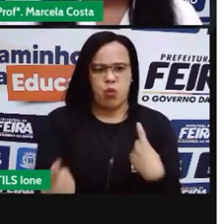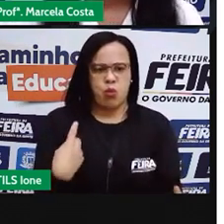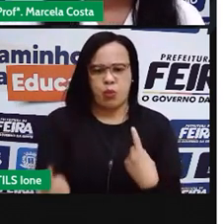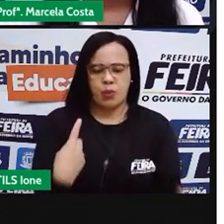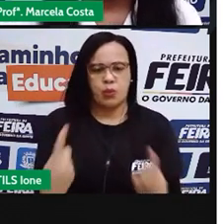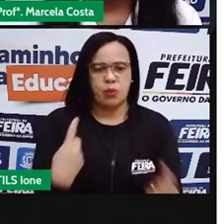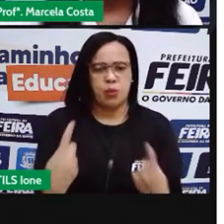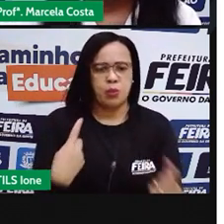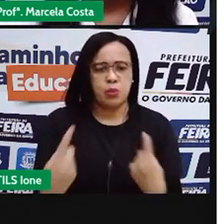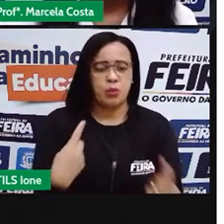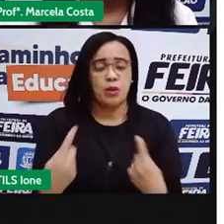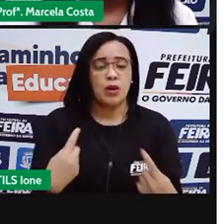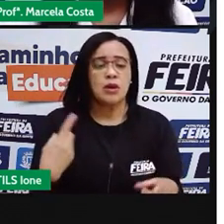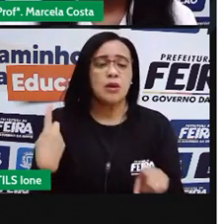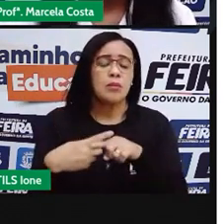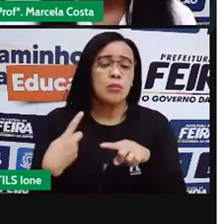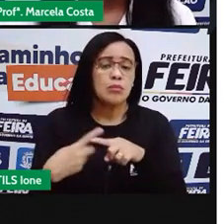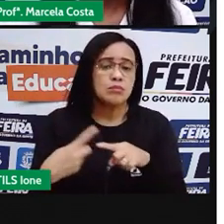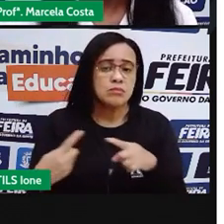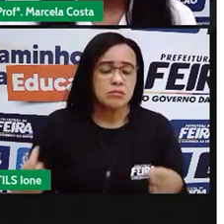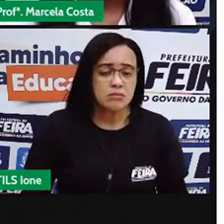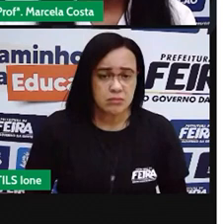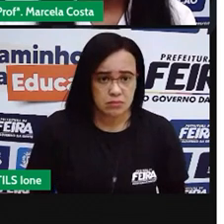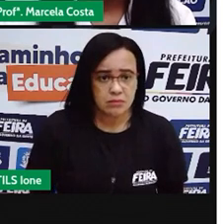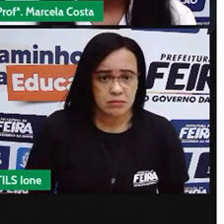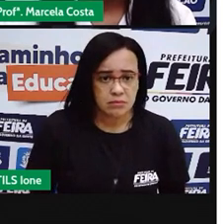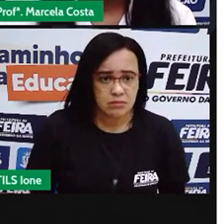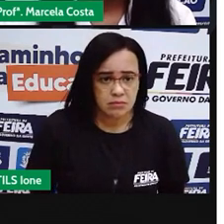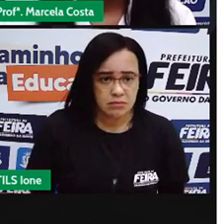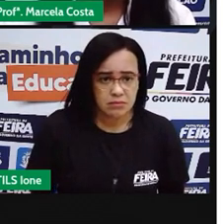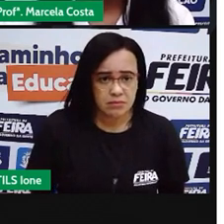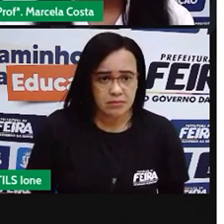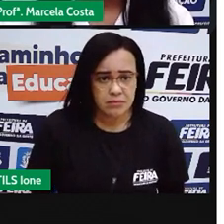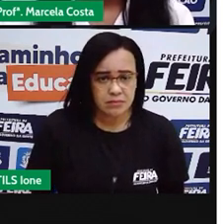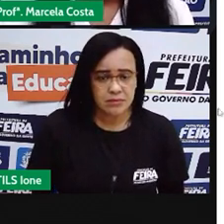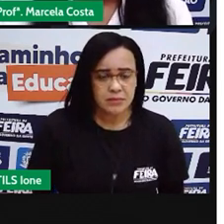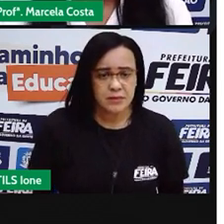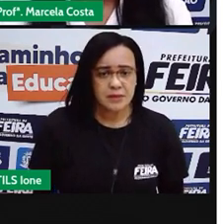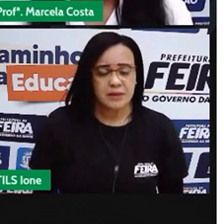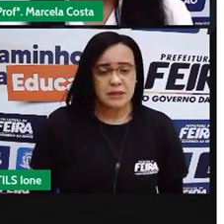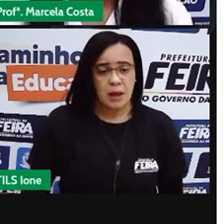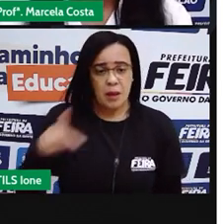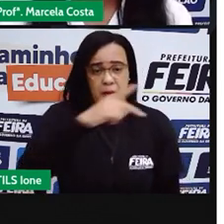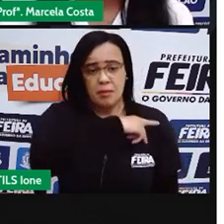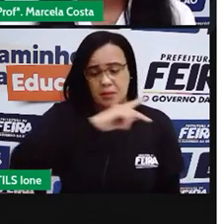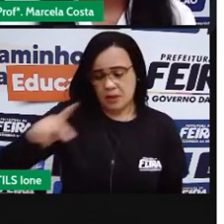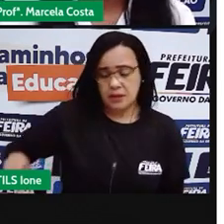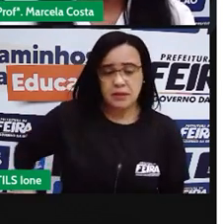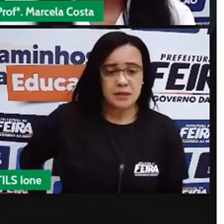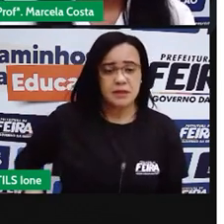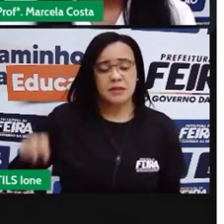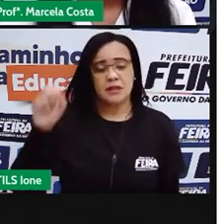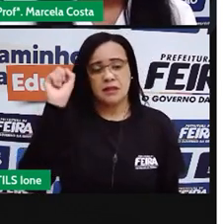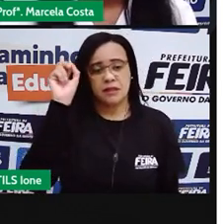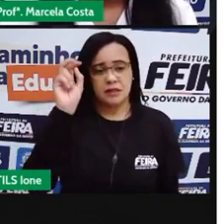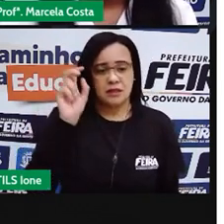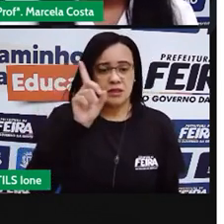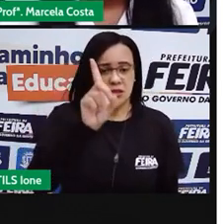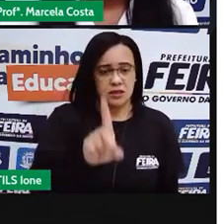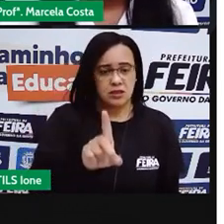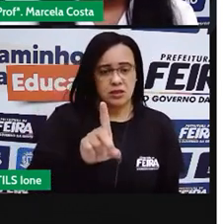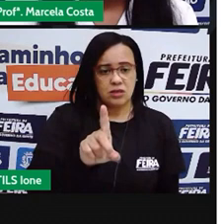Lá, passando pela Avenida Getúlio Vargas, a Presidente Dutra, a gente consegue visualizar...